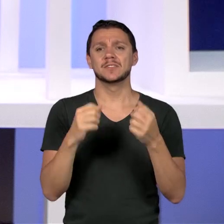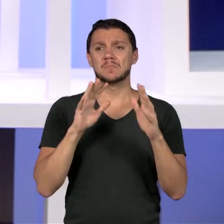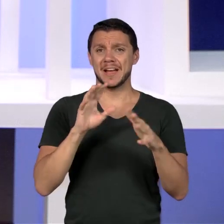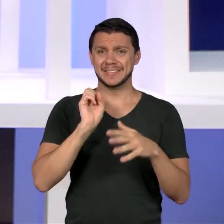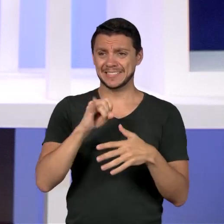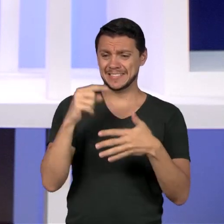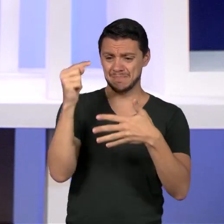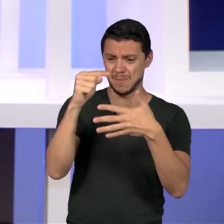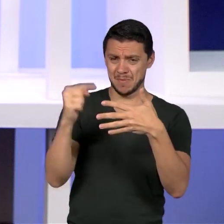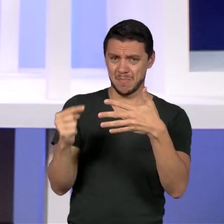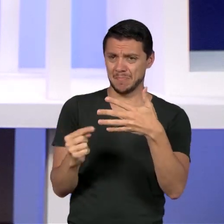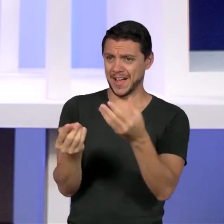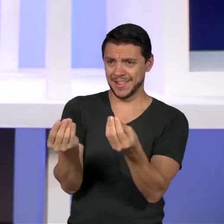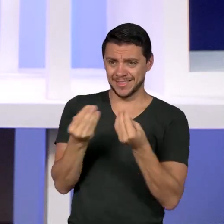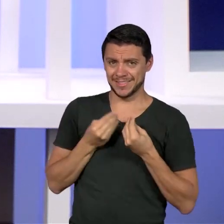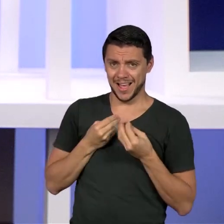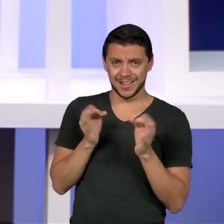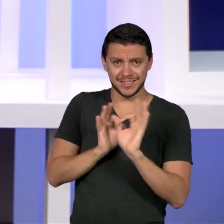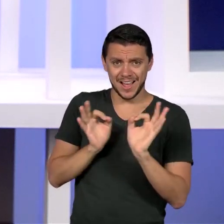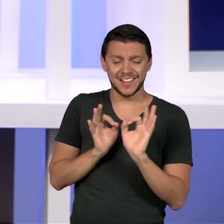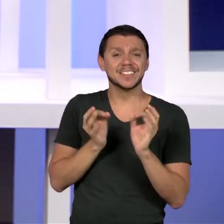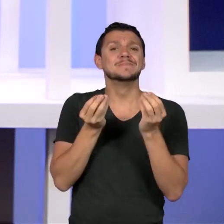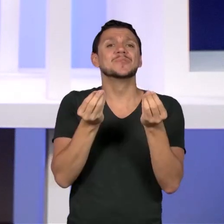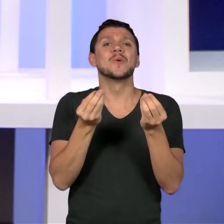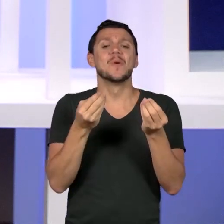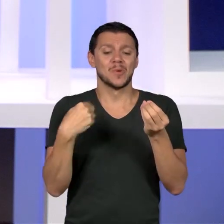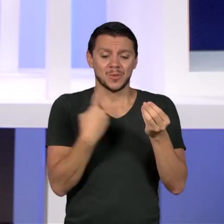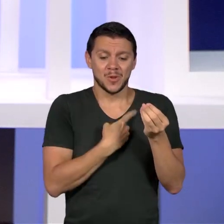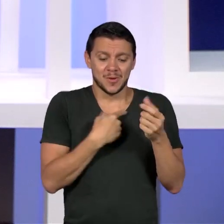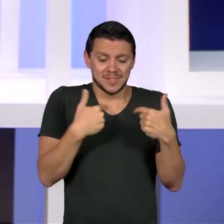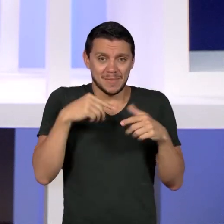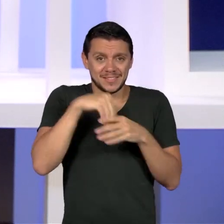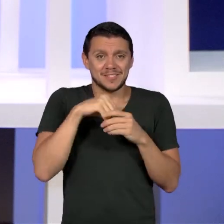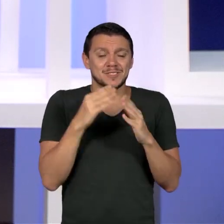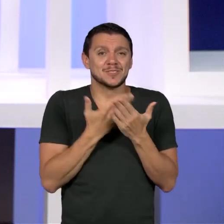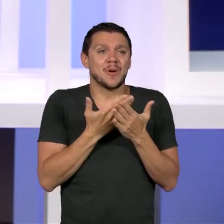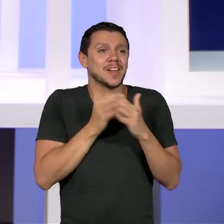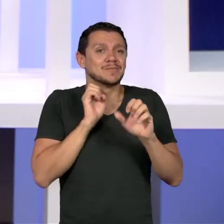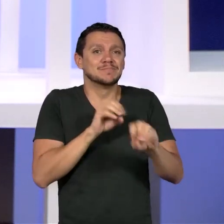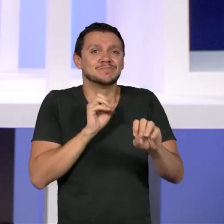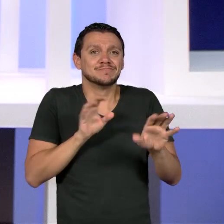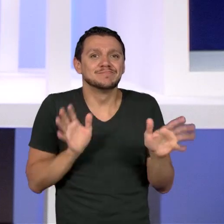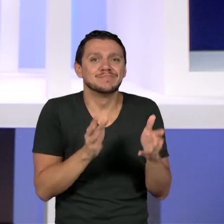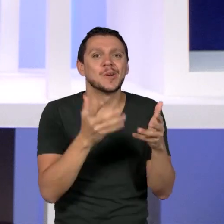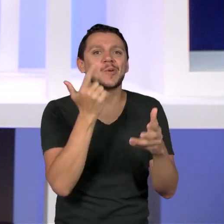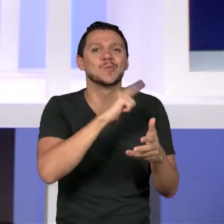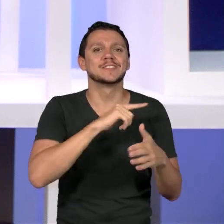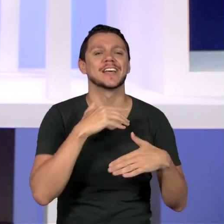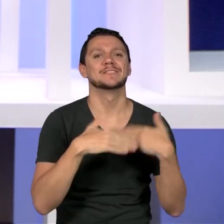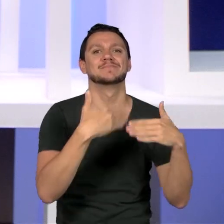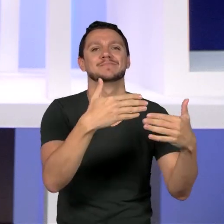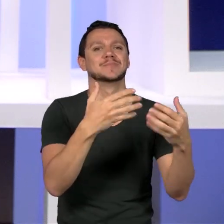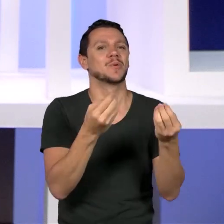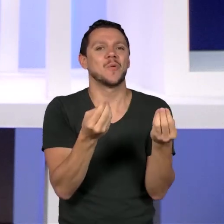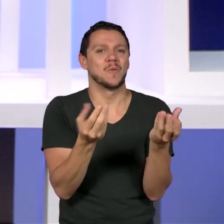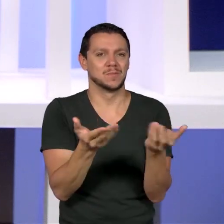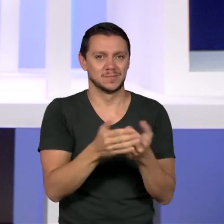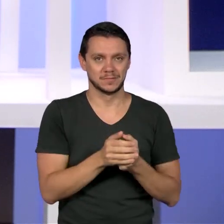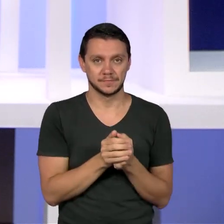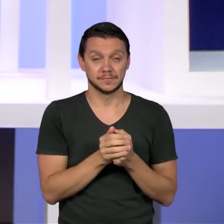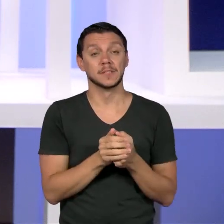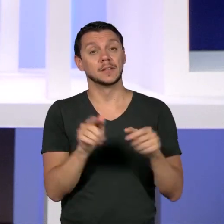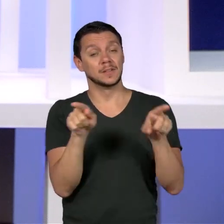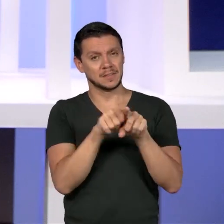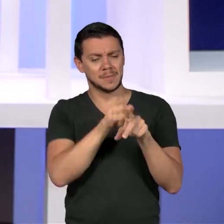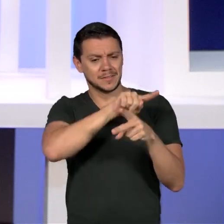condições não estiverem dadas, muito difícil será. E, em relação ao segundo ponto que você fala, que é